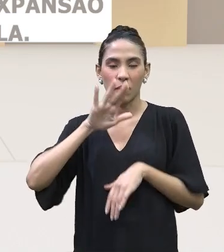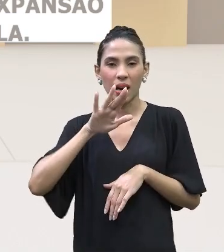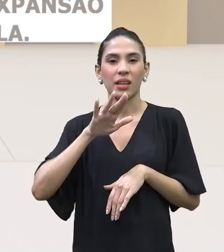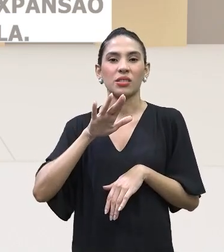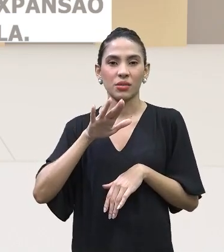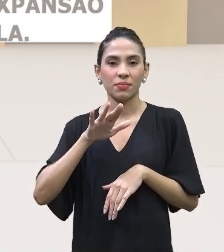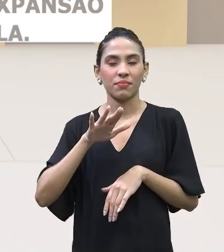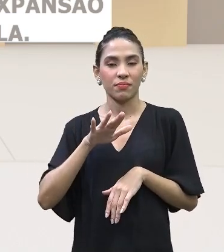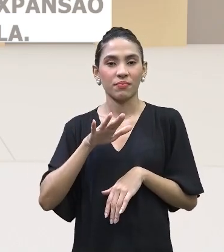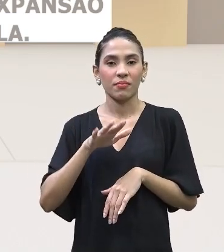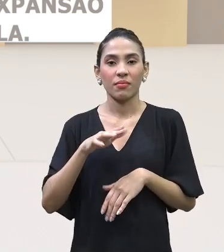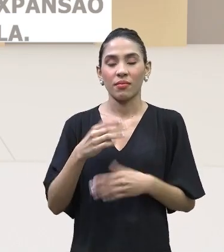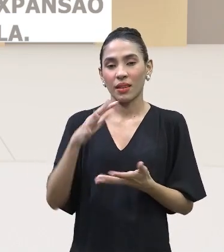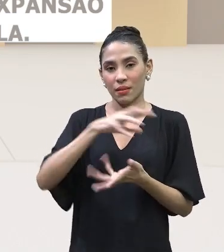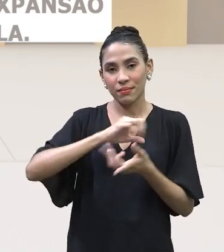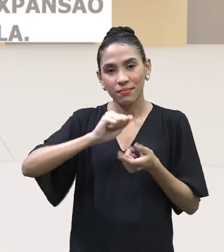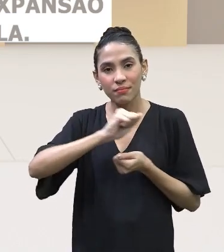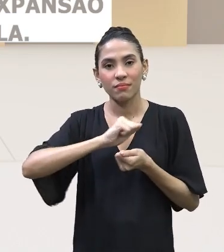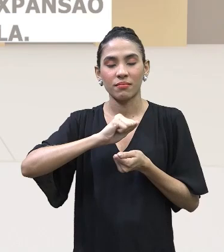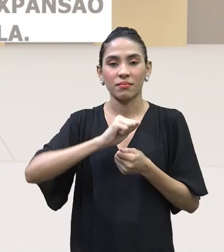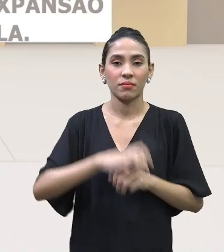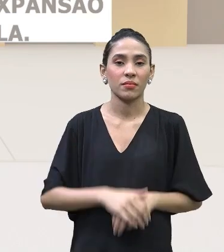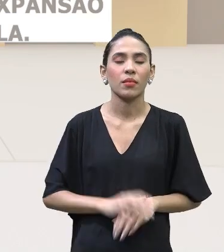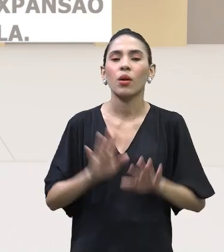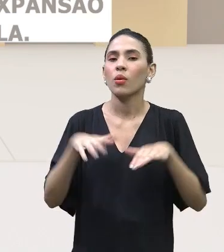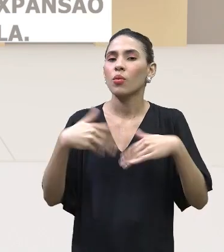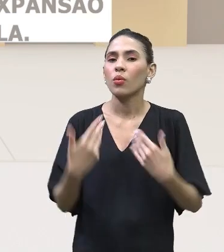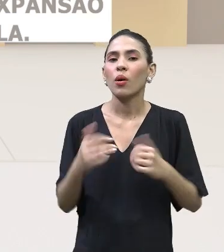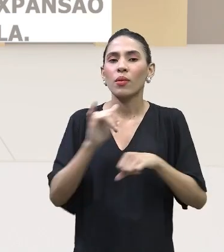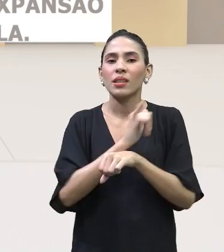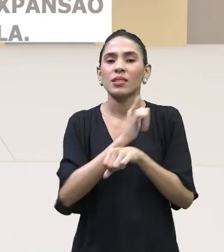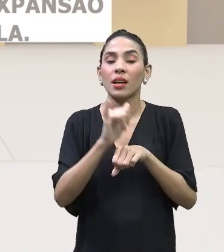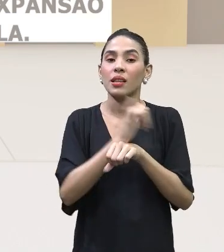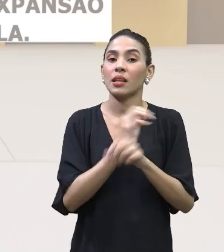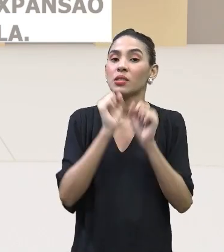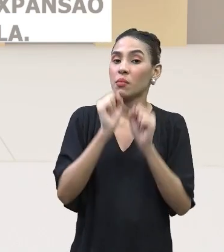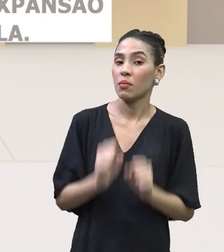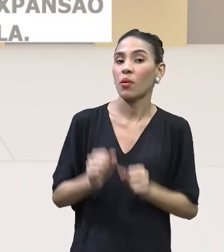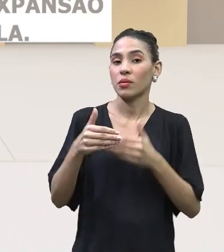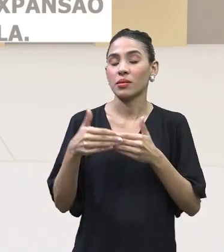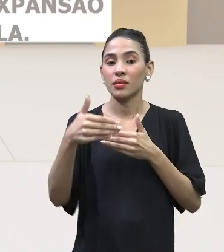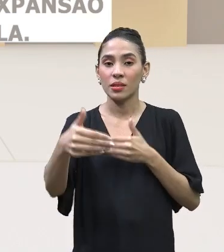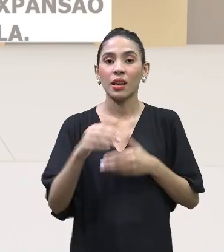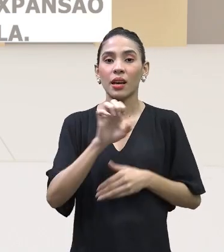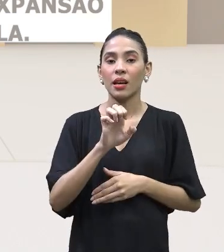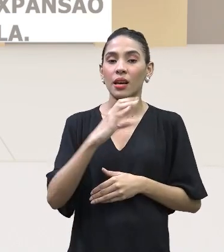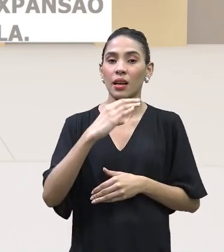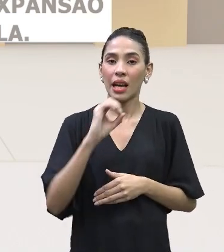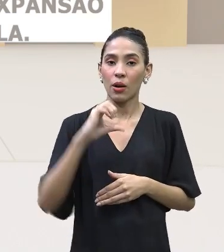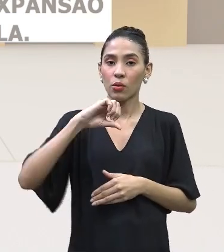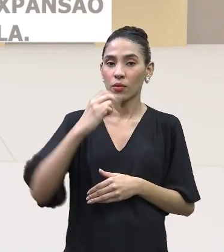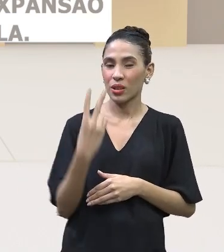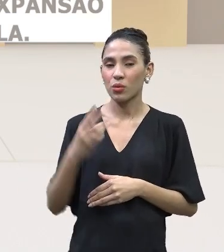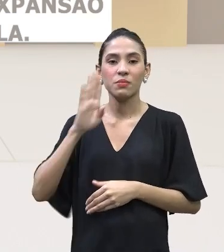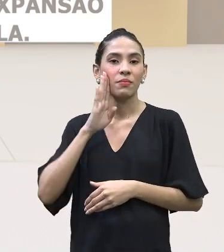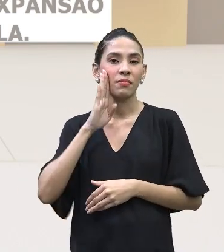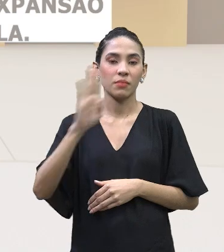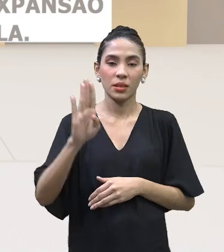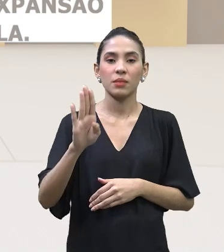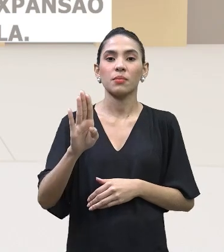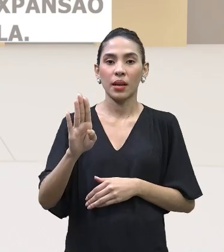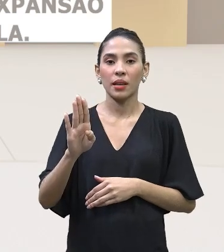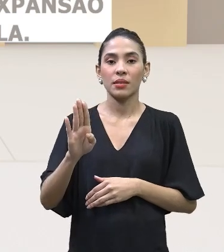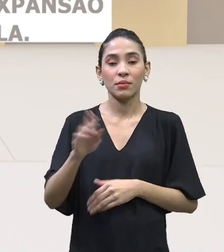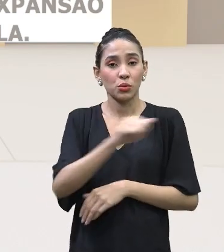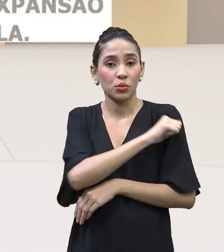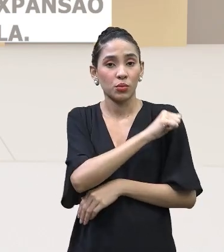estamos tendo de sustentabilidade. Então, quais são as medidas que a gente pode, a partir de, então, dessa Eco 92, que foi uma das principais, é que esses